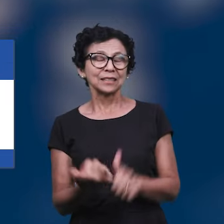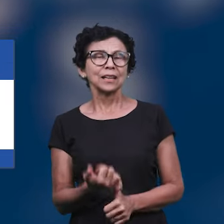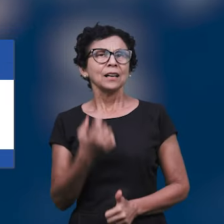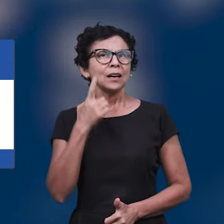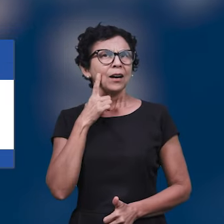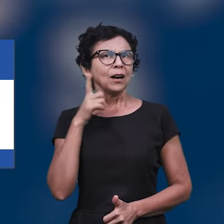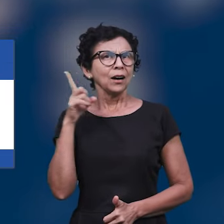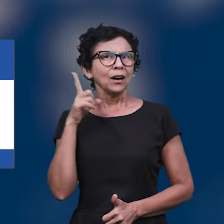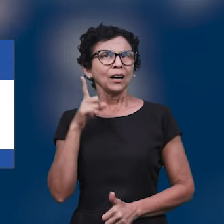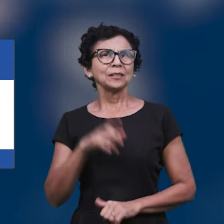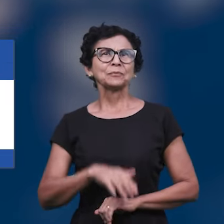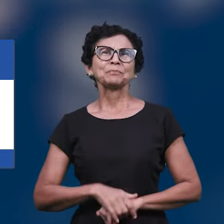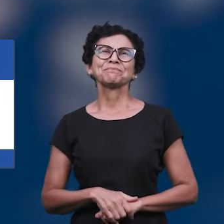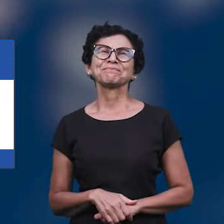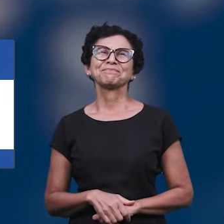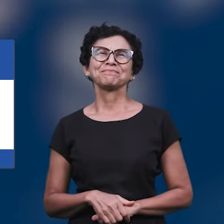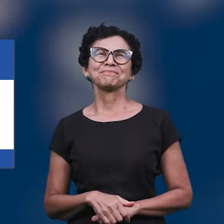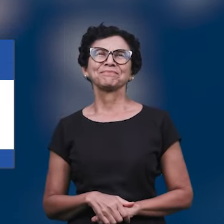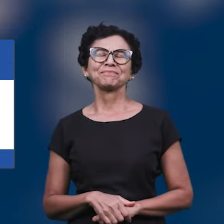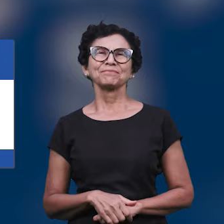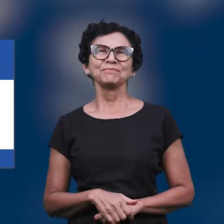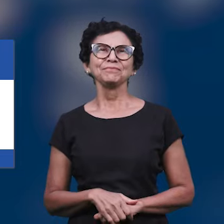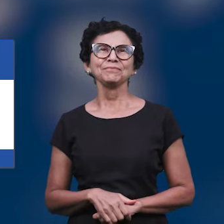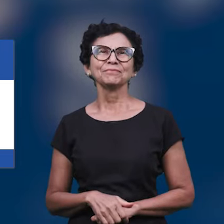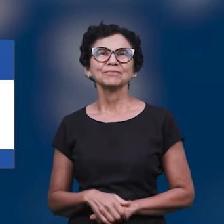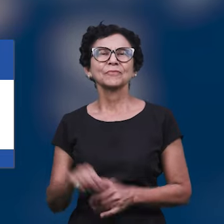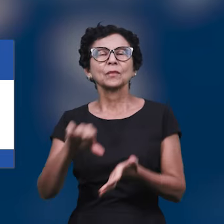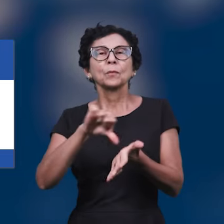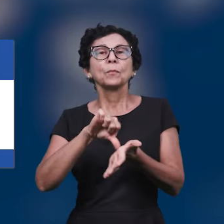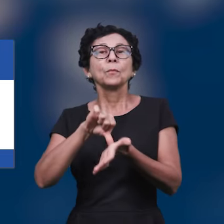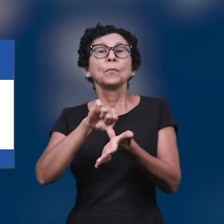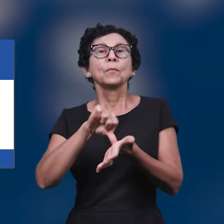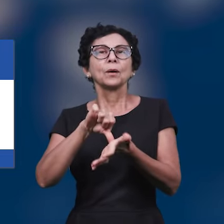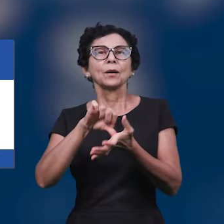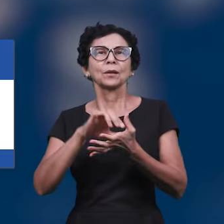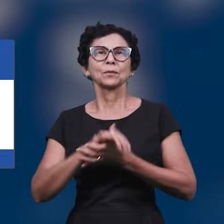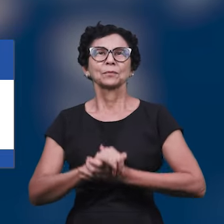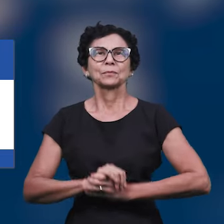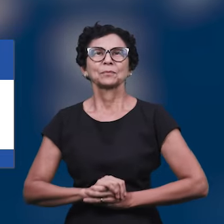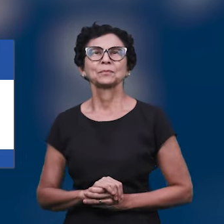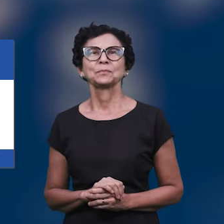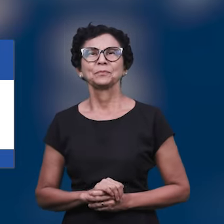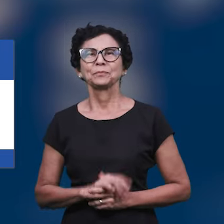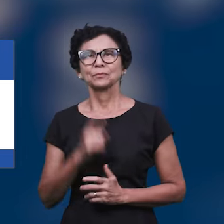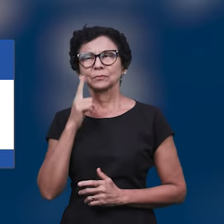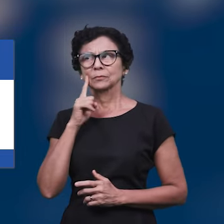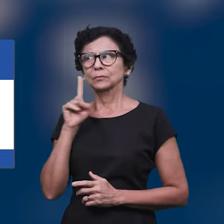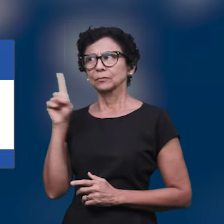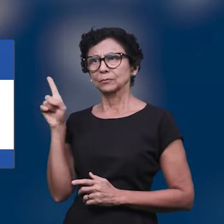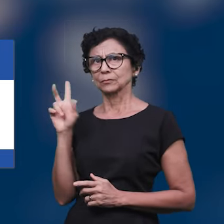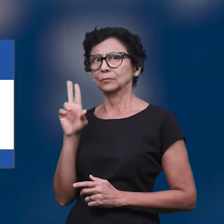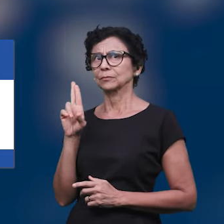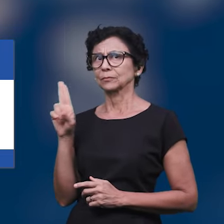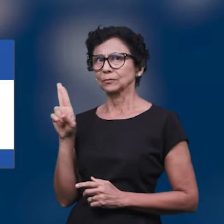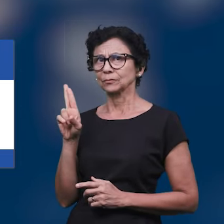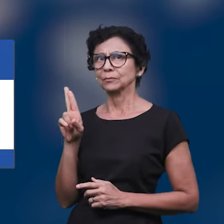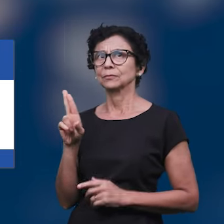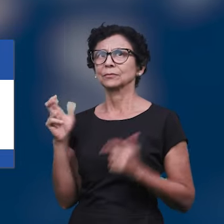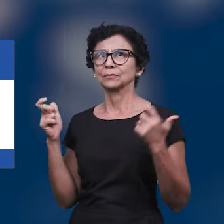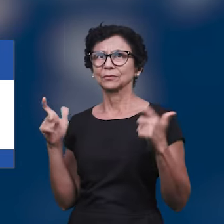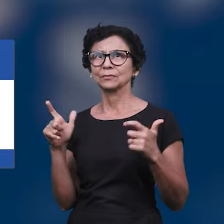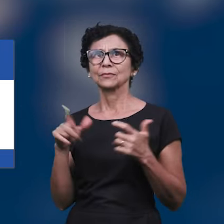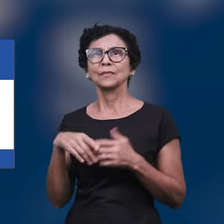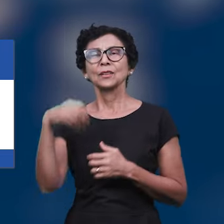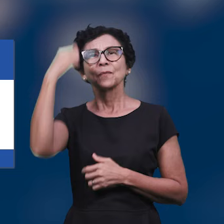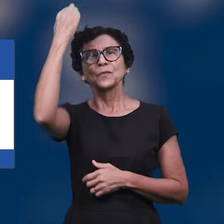desses eventos, atenção, hein, foi realizado pelo Paulo ali, atenção, de Dores do Rio Preto. E você tá vendo agora as